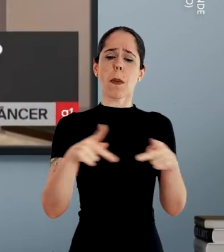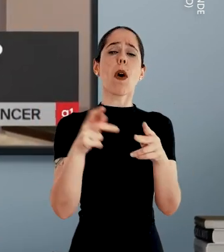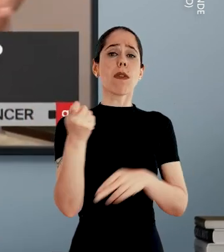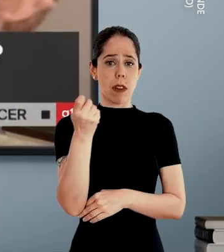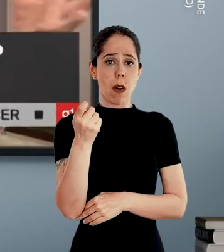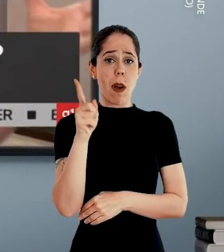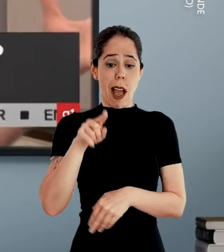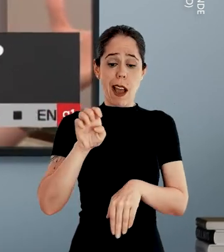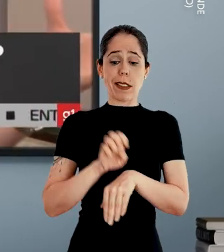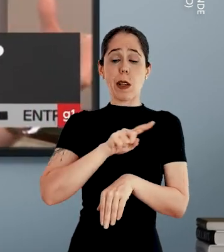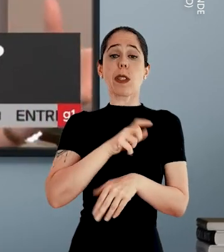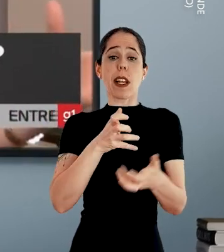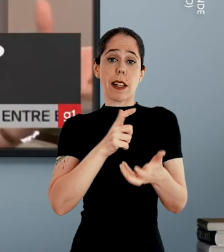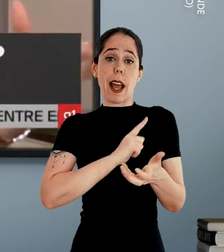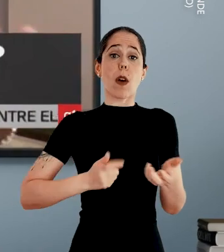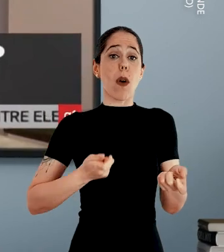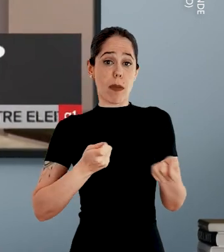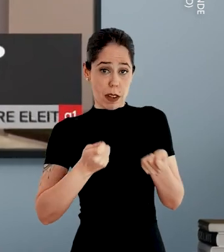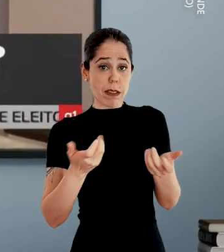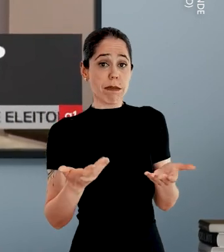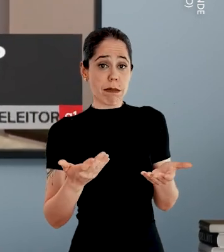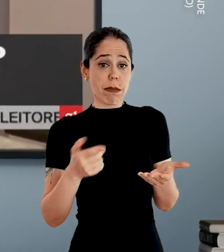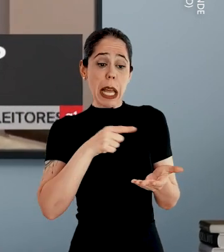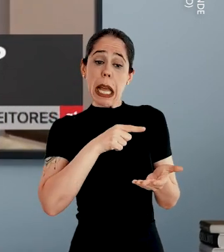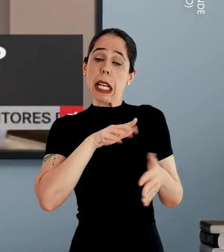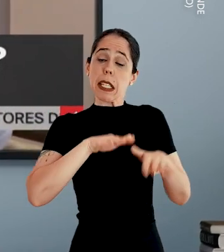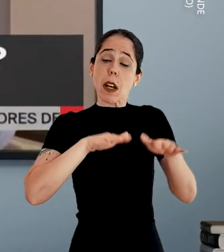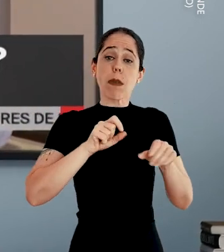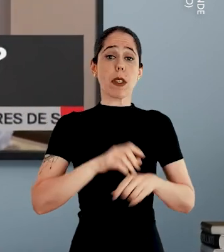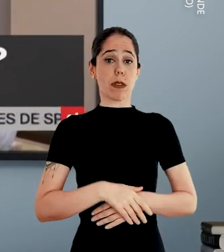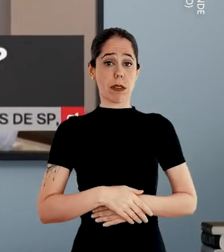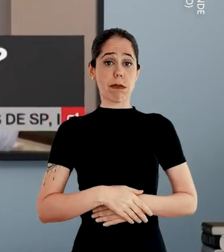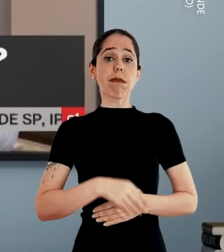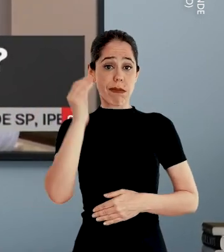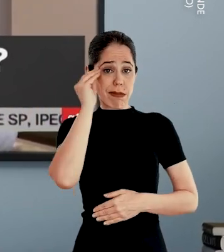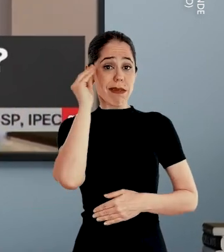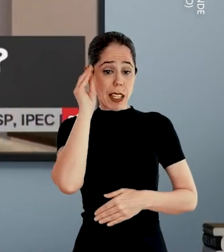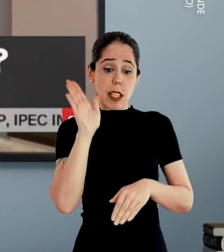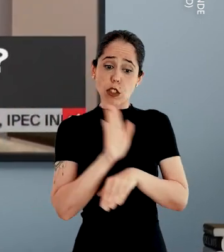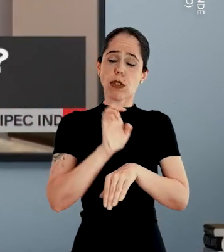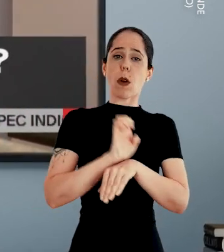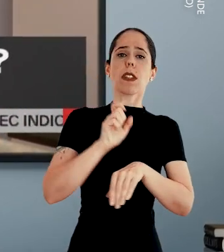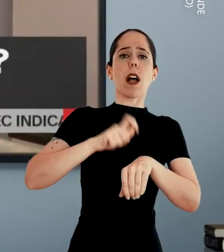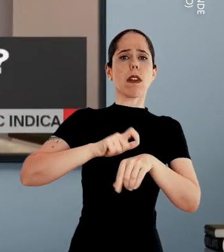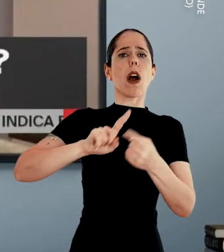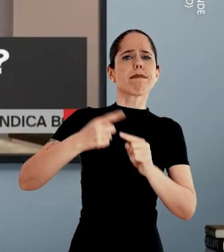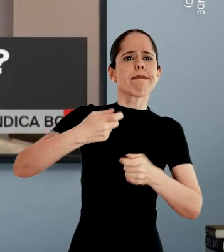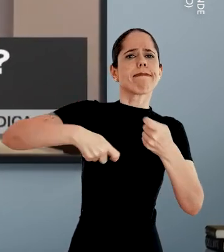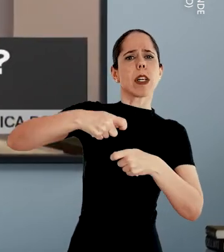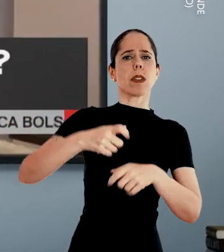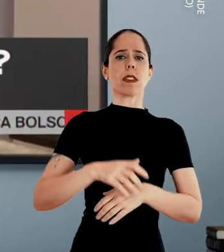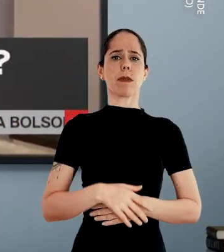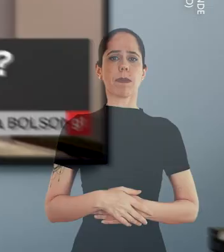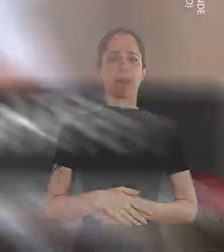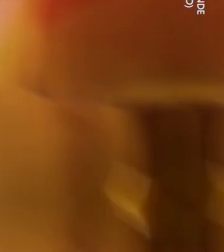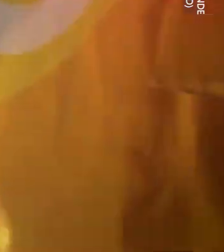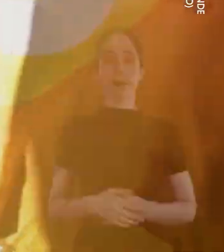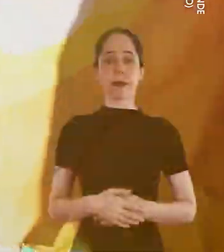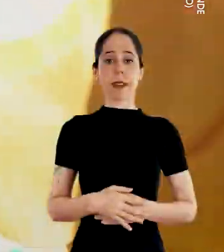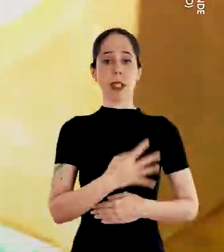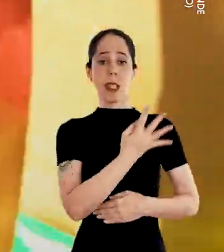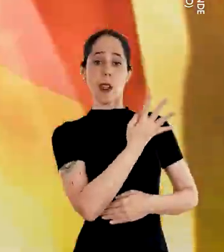gaúchos, o Estado que ele quer governar, inclusive, ele teria talvez tentado ajudar o Estado nessa negociação.